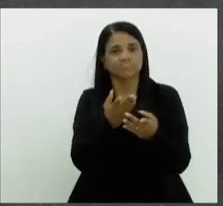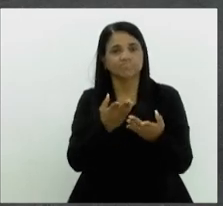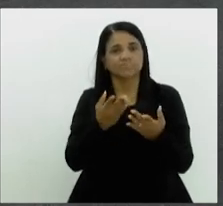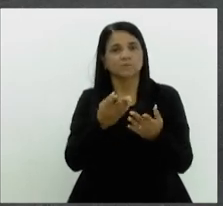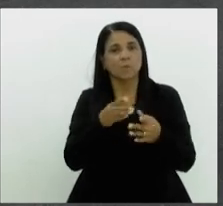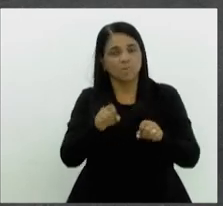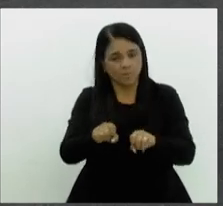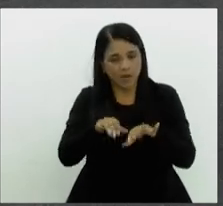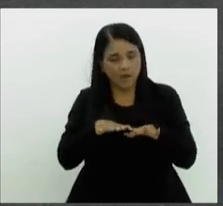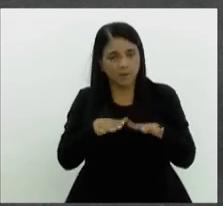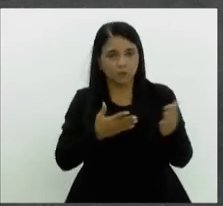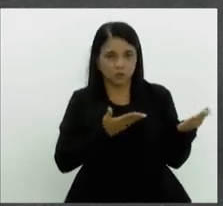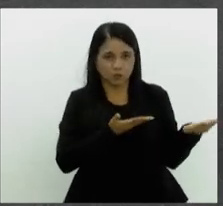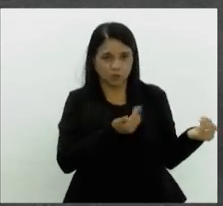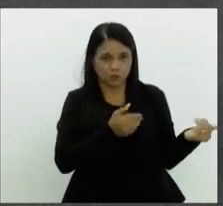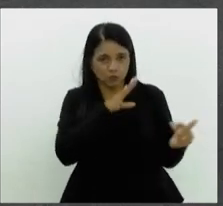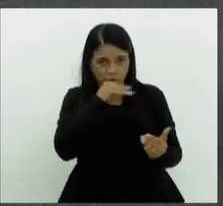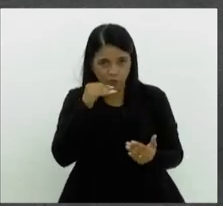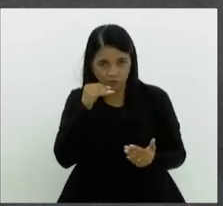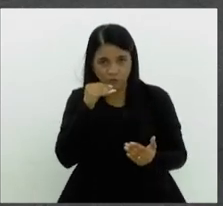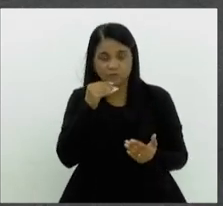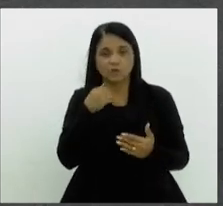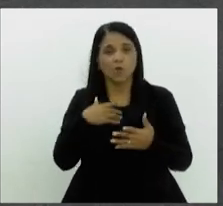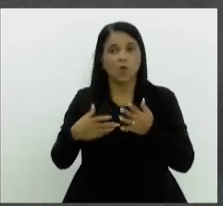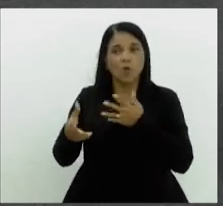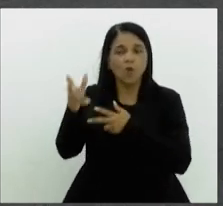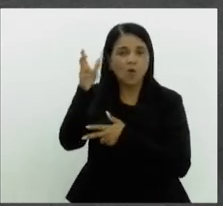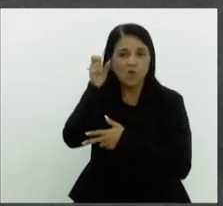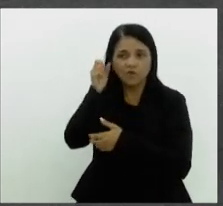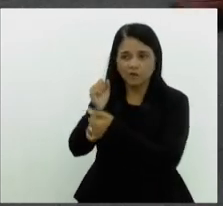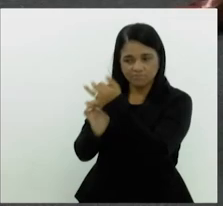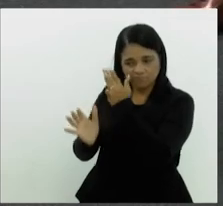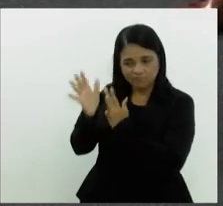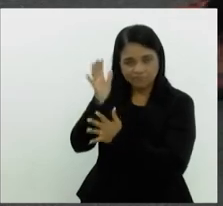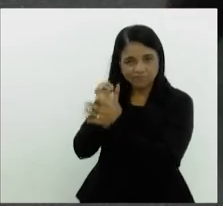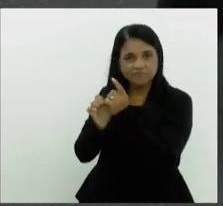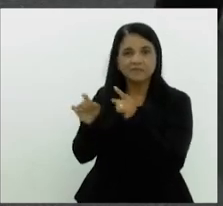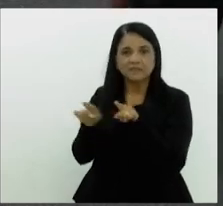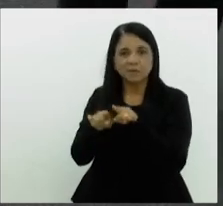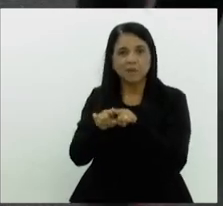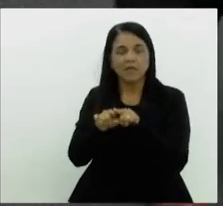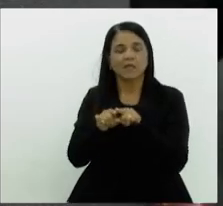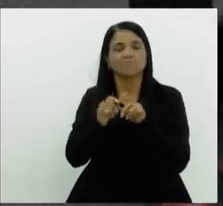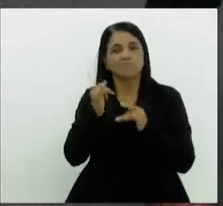ouvir essa juventude que tem muito a dizer, presidente, e muito a rimar.